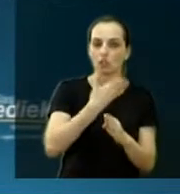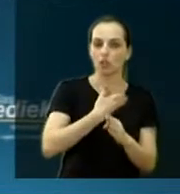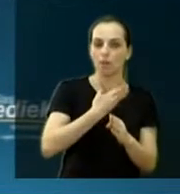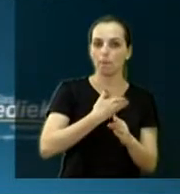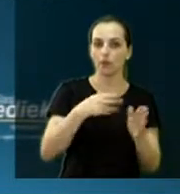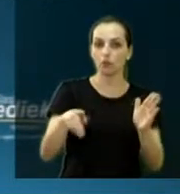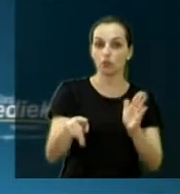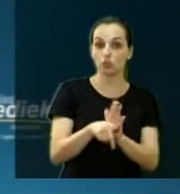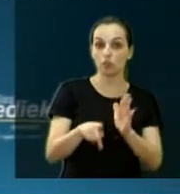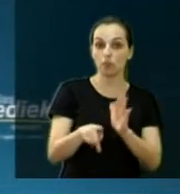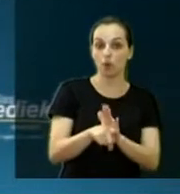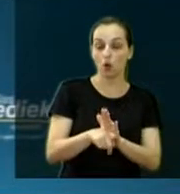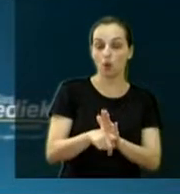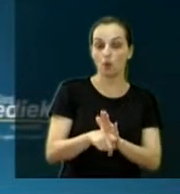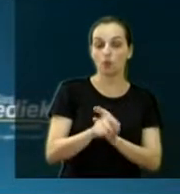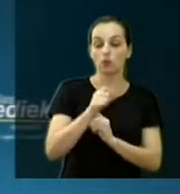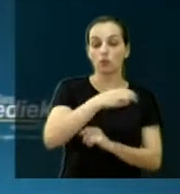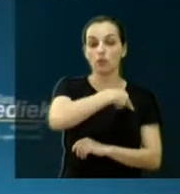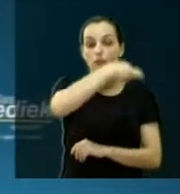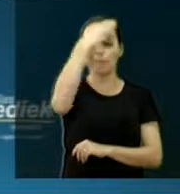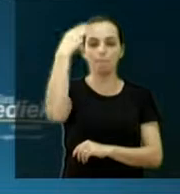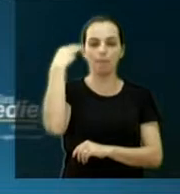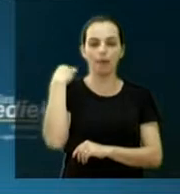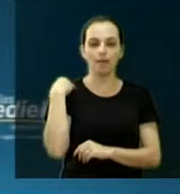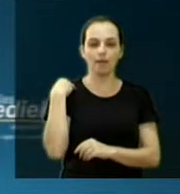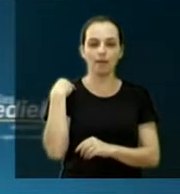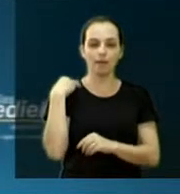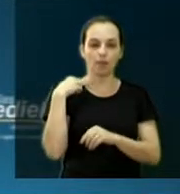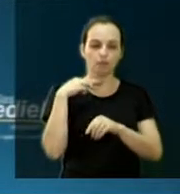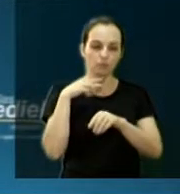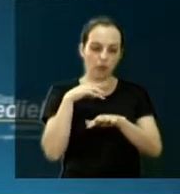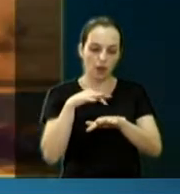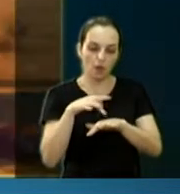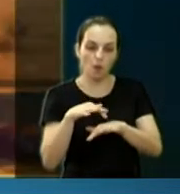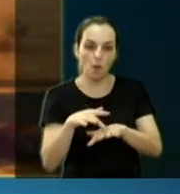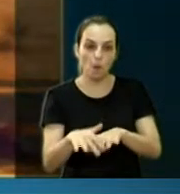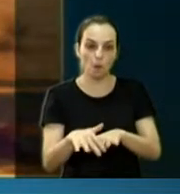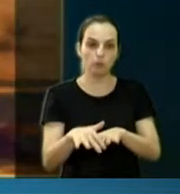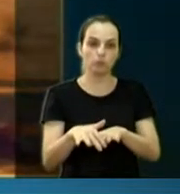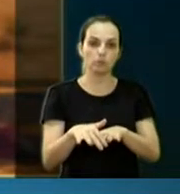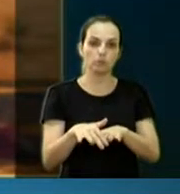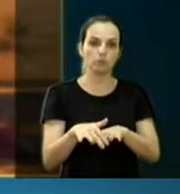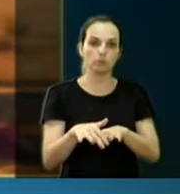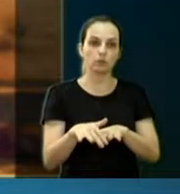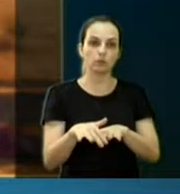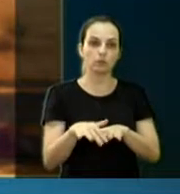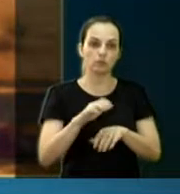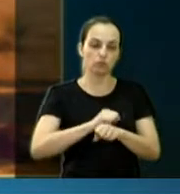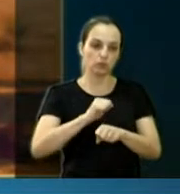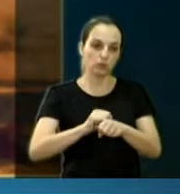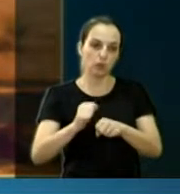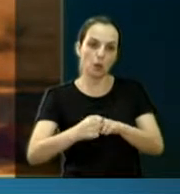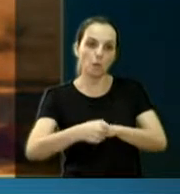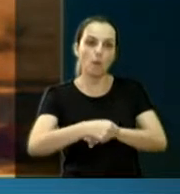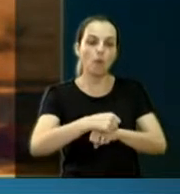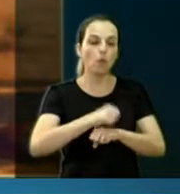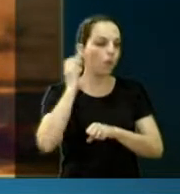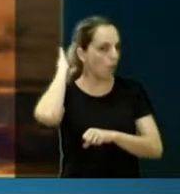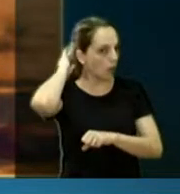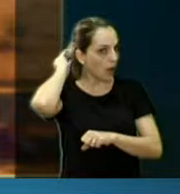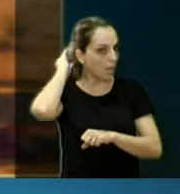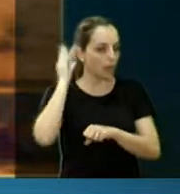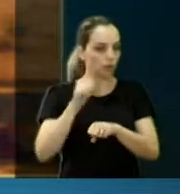jantar, Maria ungiu com perfume os pés de Jesus e depois secou com seus cabelos. Hoje, terça-feira, Jesus